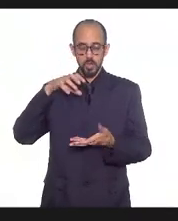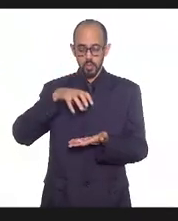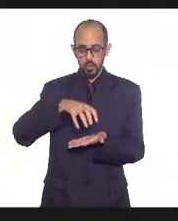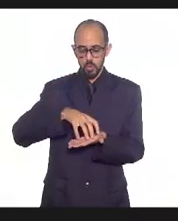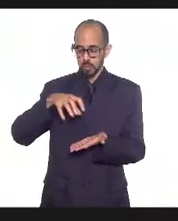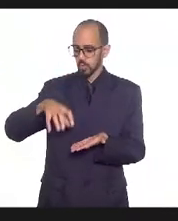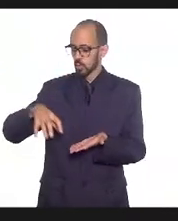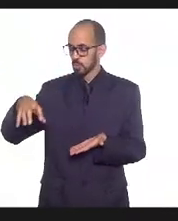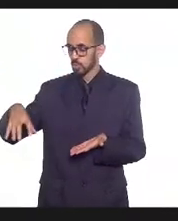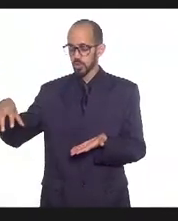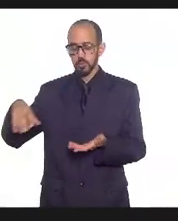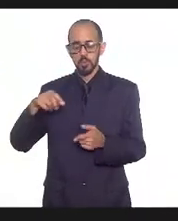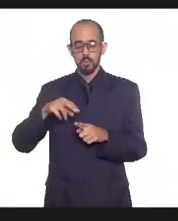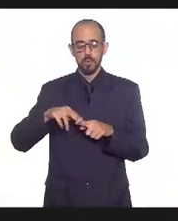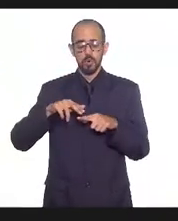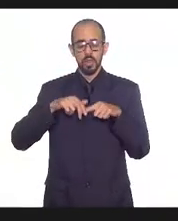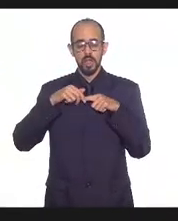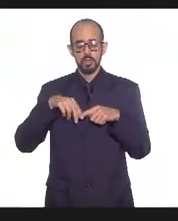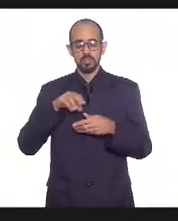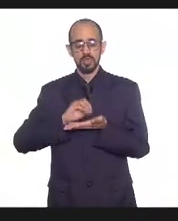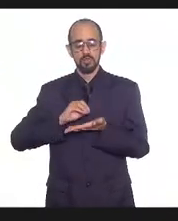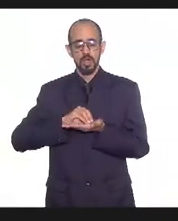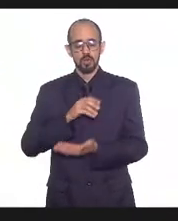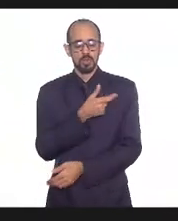vacinação então a